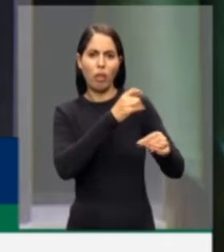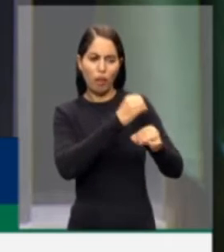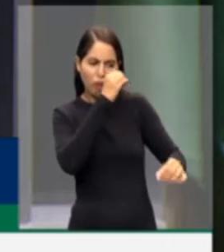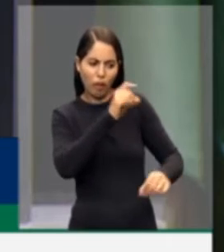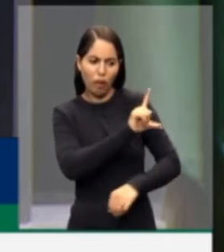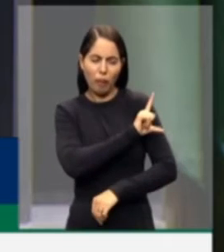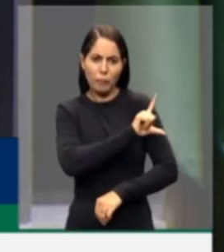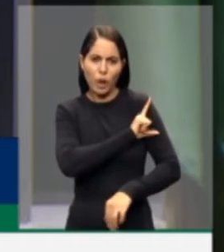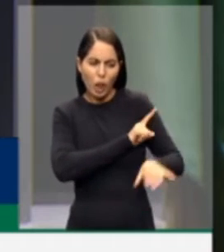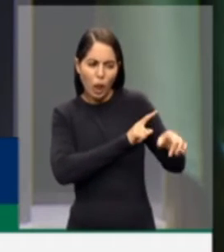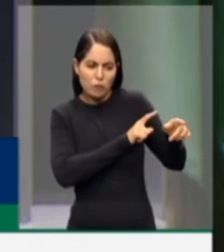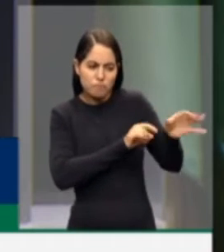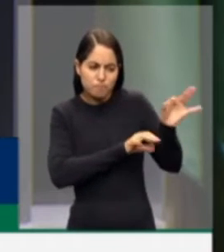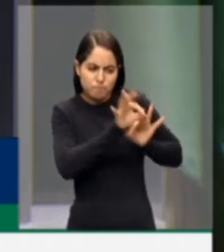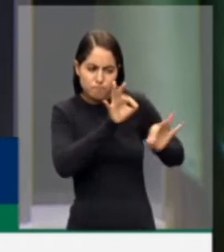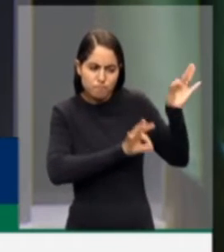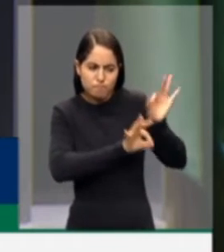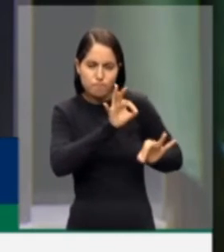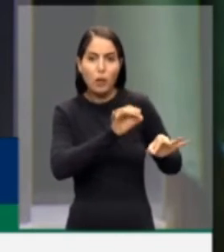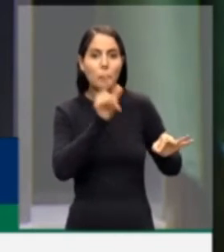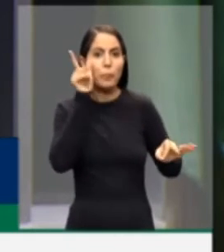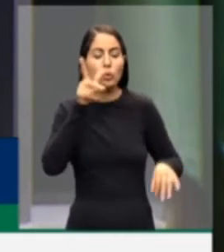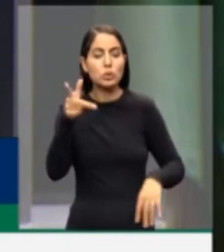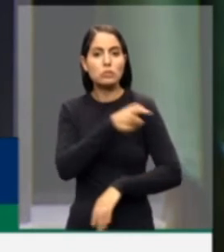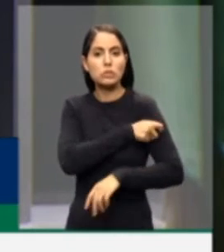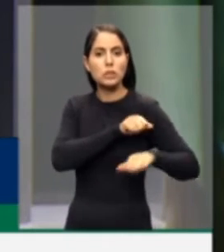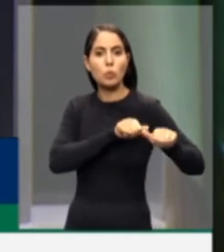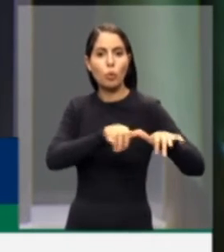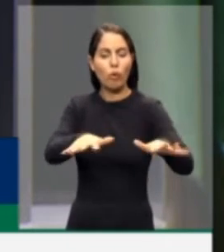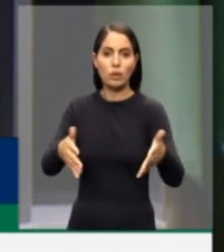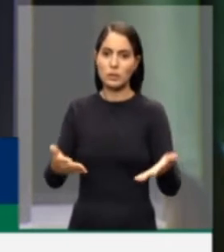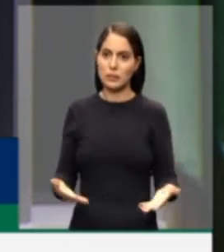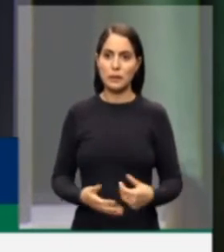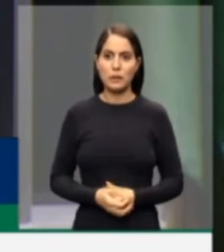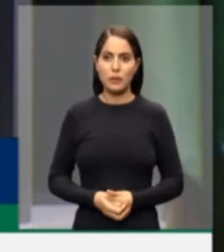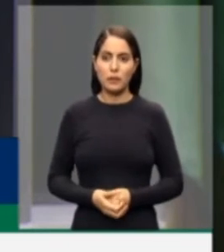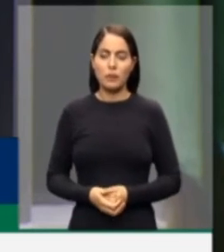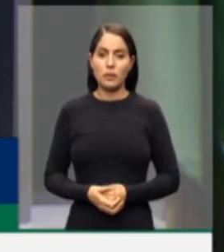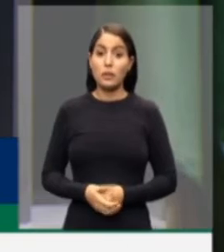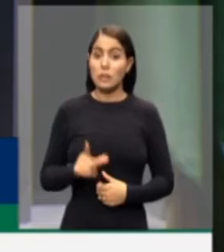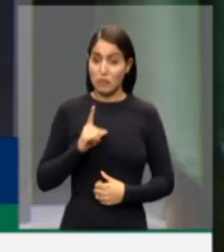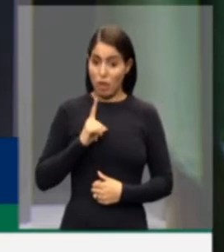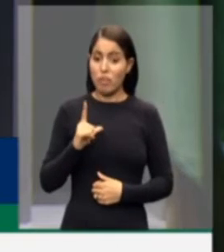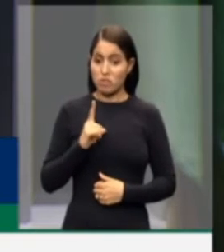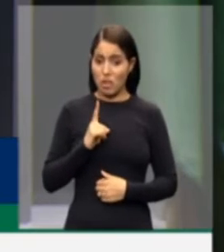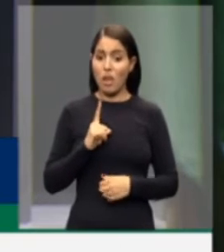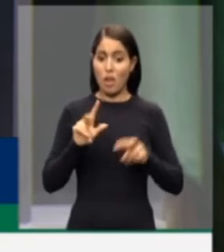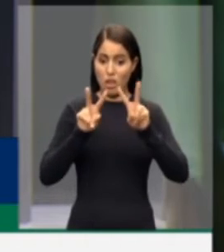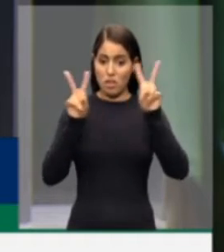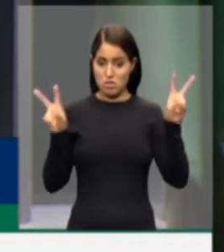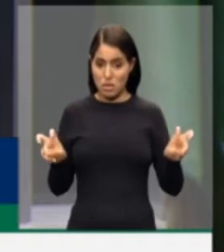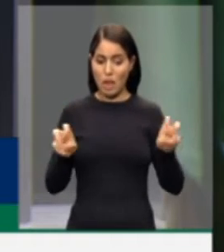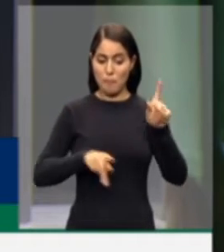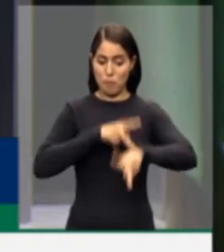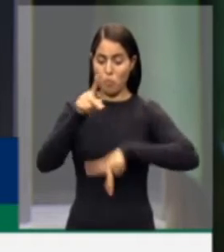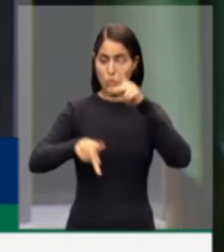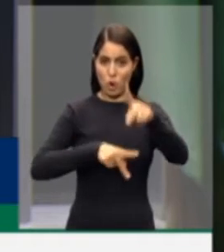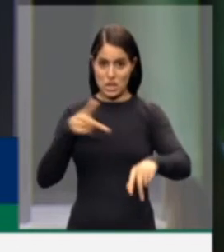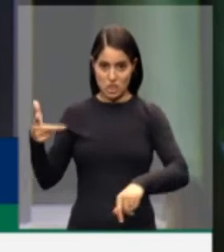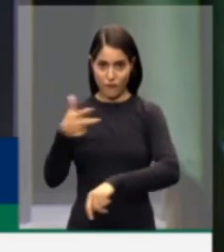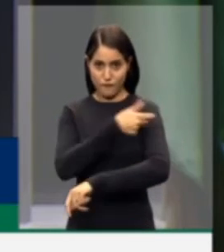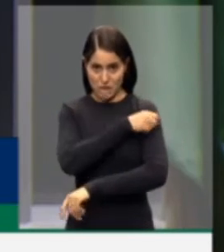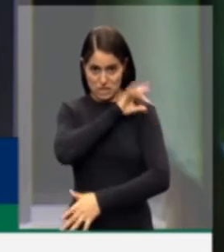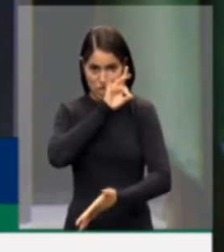E aqui eu faço questão de estabelecer uma ressalva. Porque, para vacinar o povo e garantir